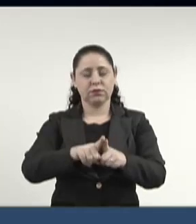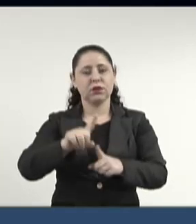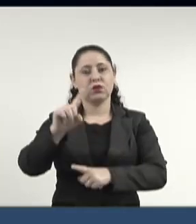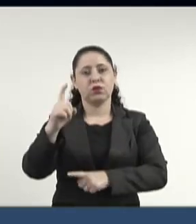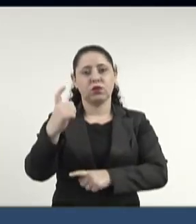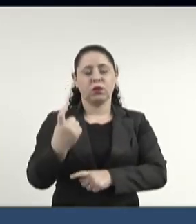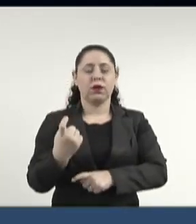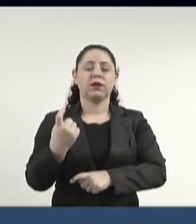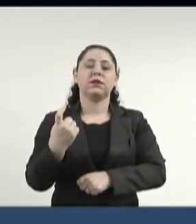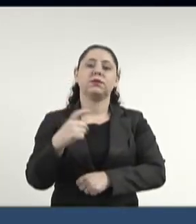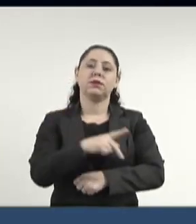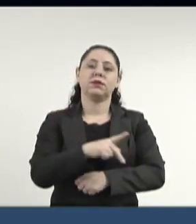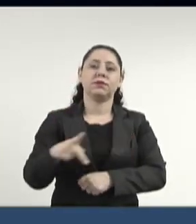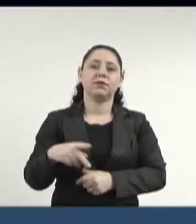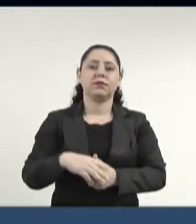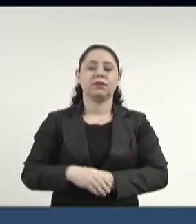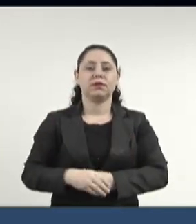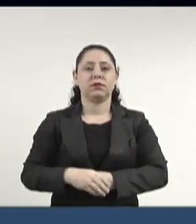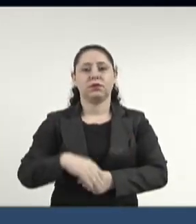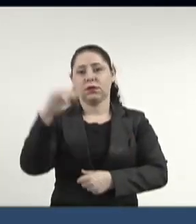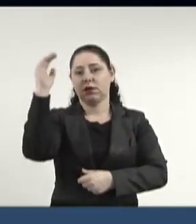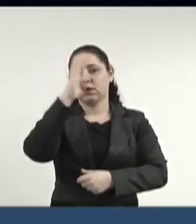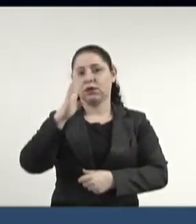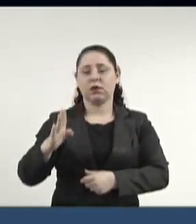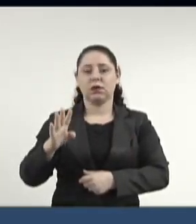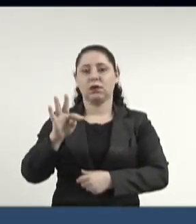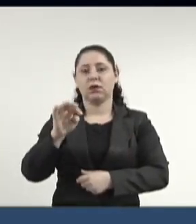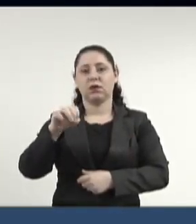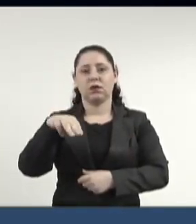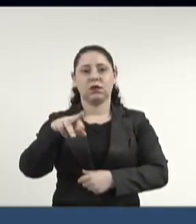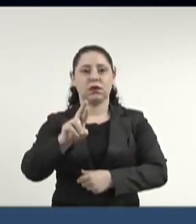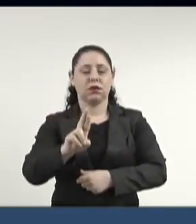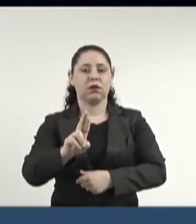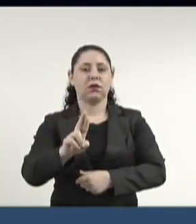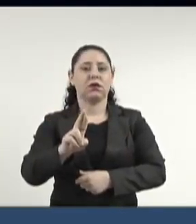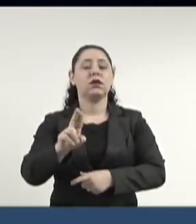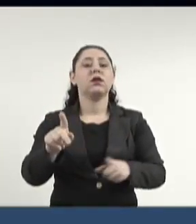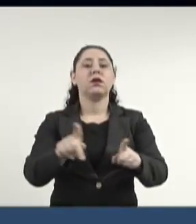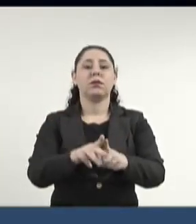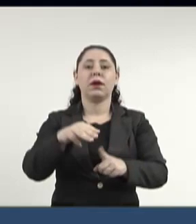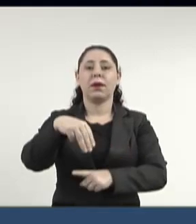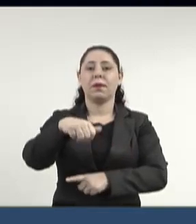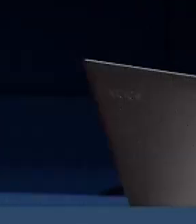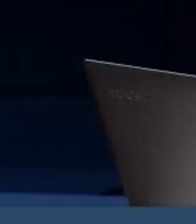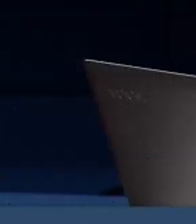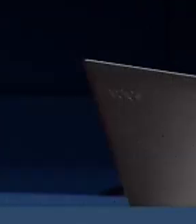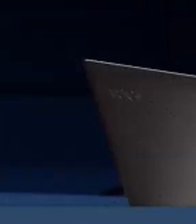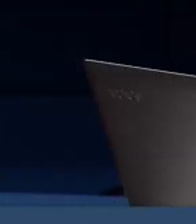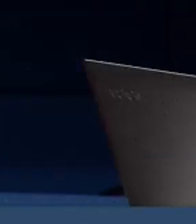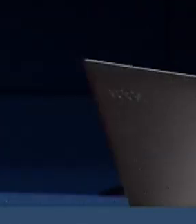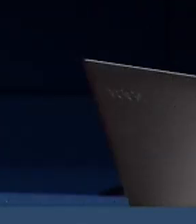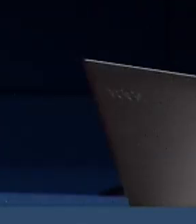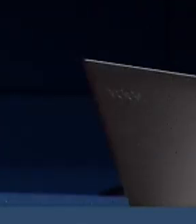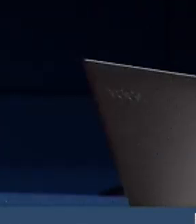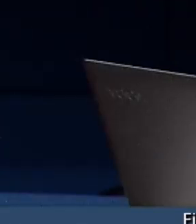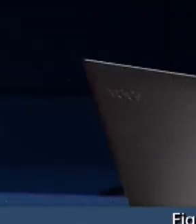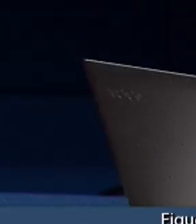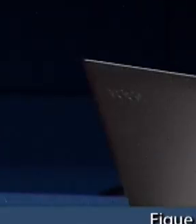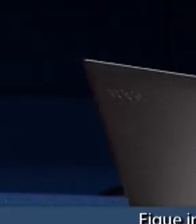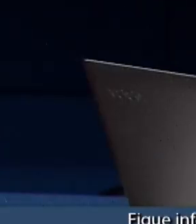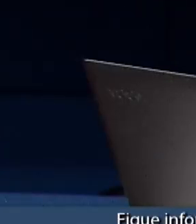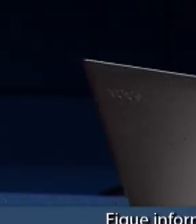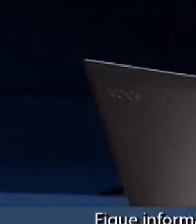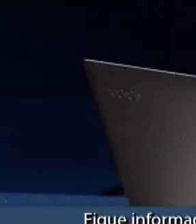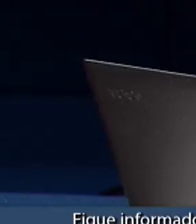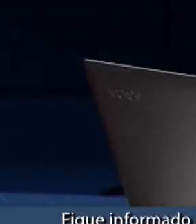ex-presidente do Brasil, presidente Temer, e o Marum, nosso ex-ministro. Acho que é